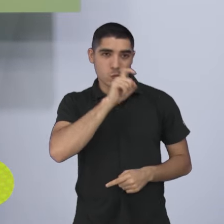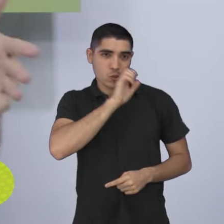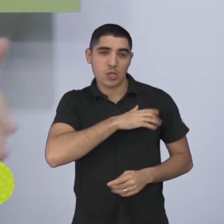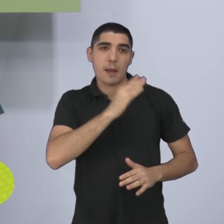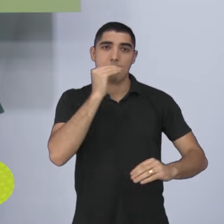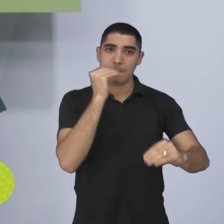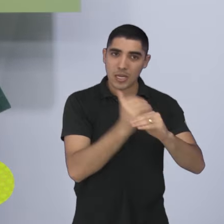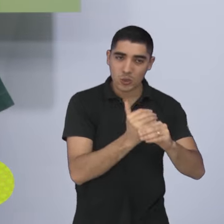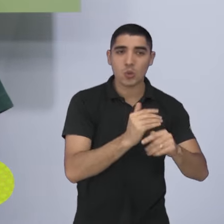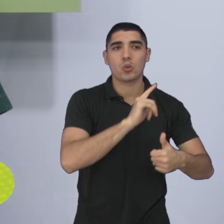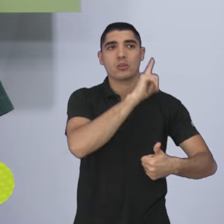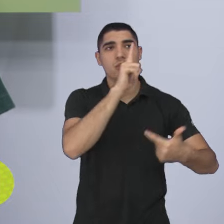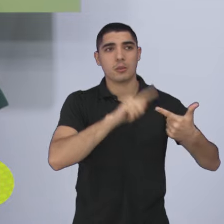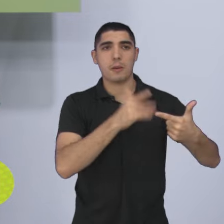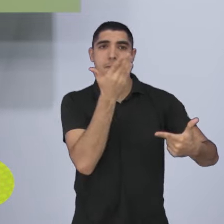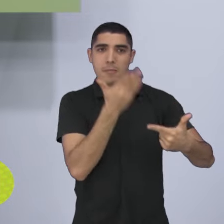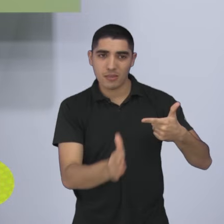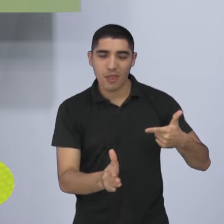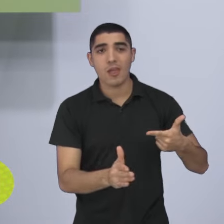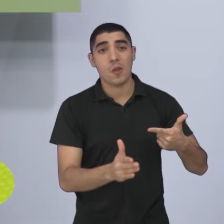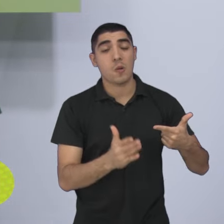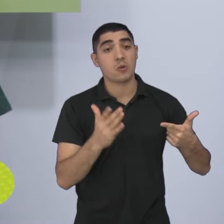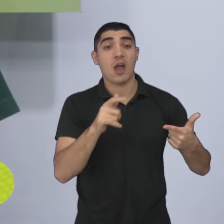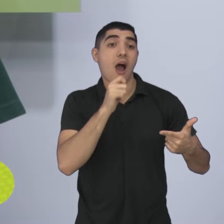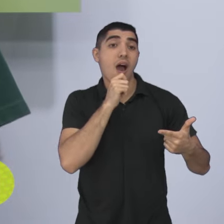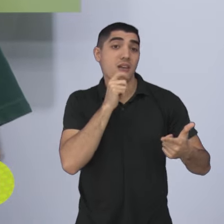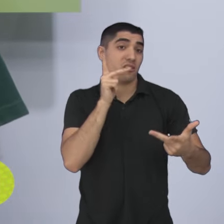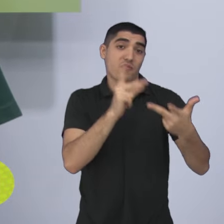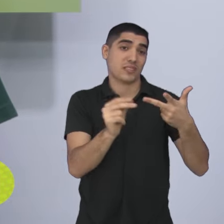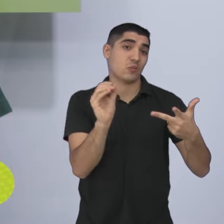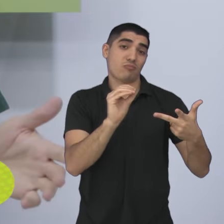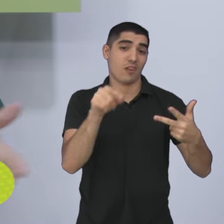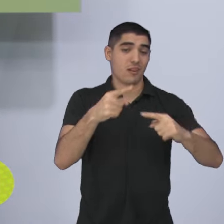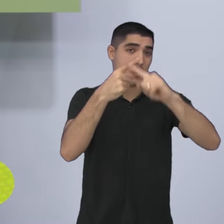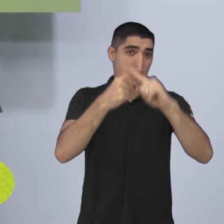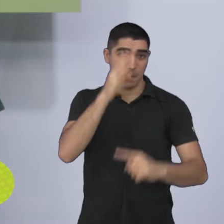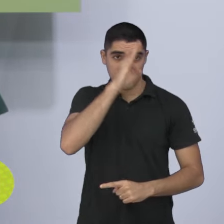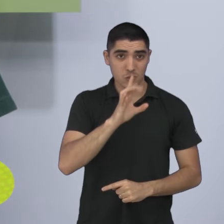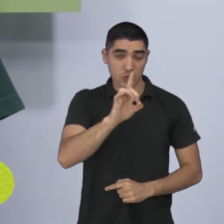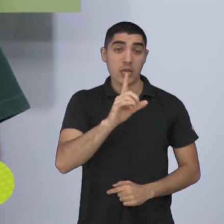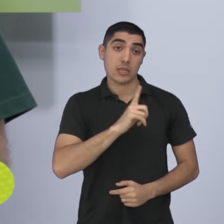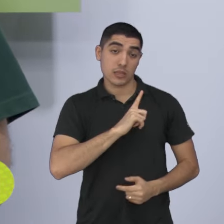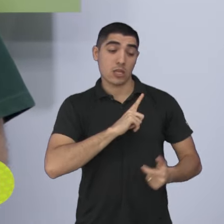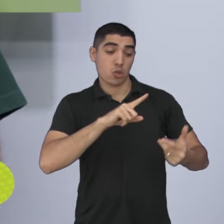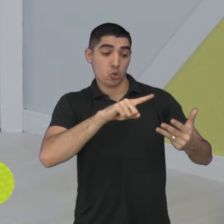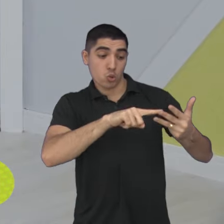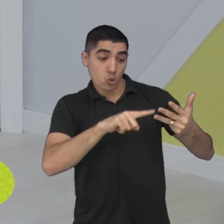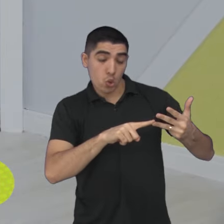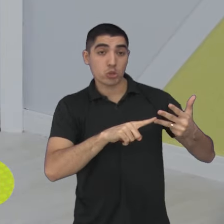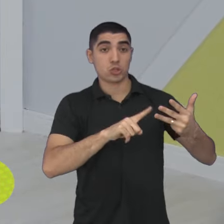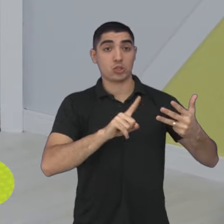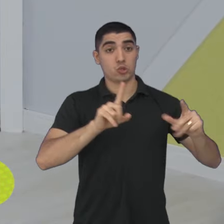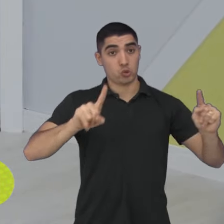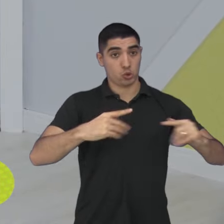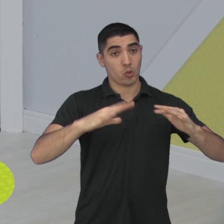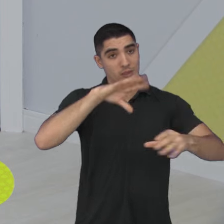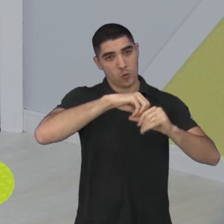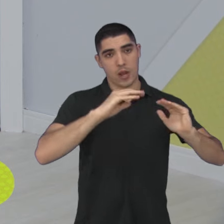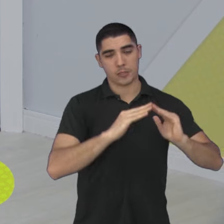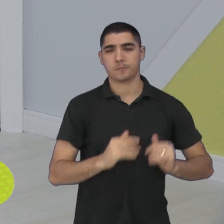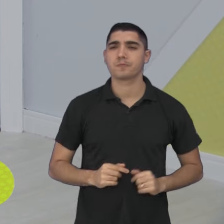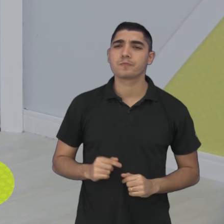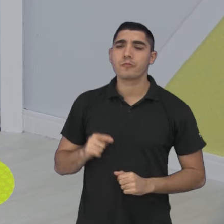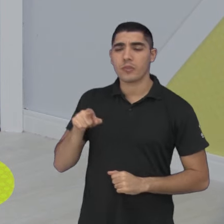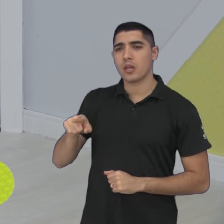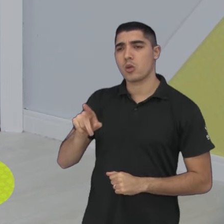casa no primeiro jogo, perdeu o segundo. Então, ainda não venceu na Série D, tem que se recuperar e tem dois jogos em casa para isso. Dos nomes que foram